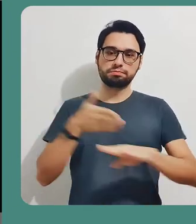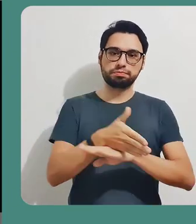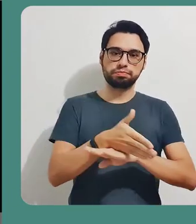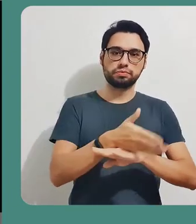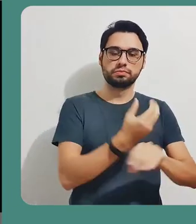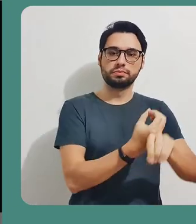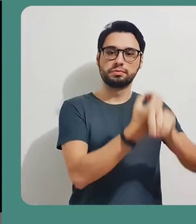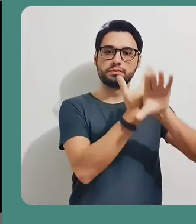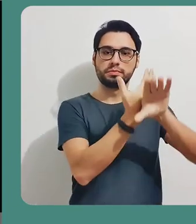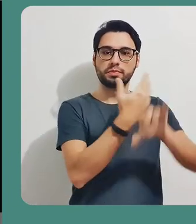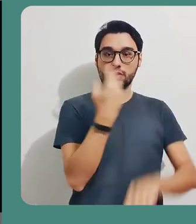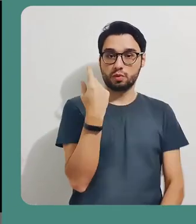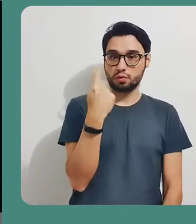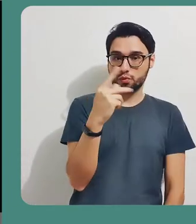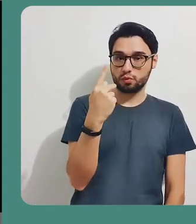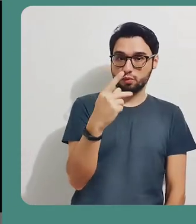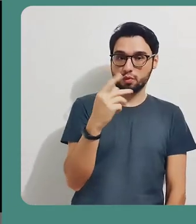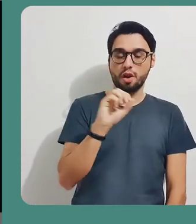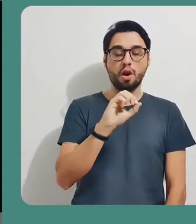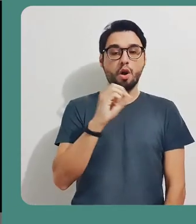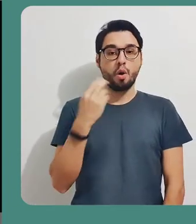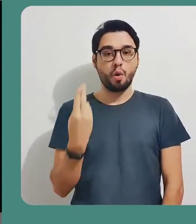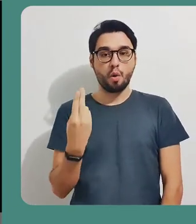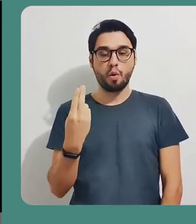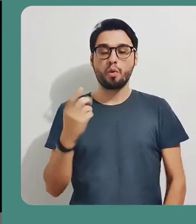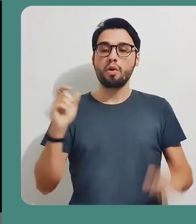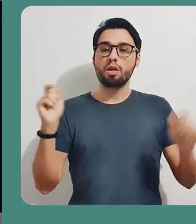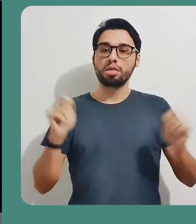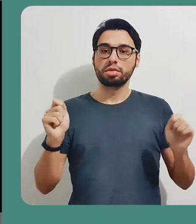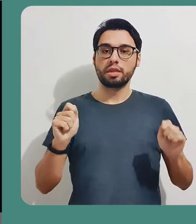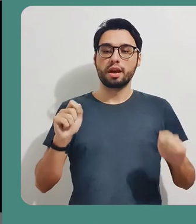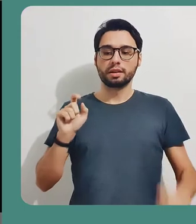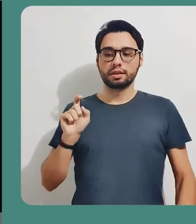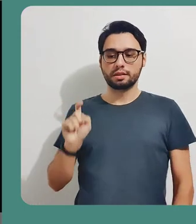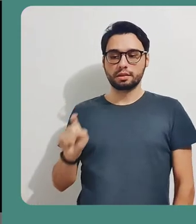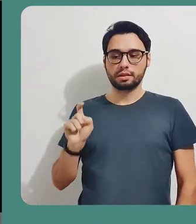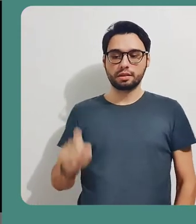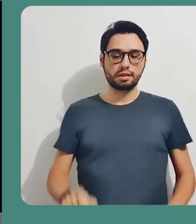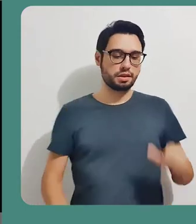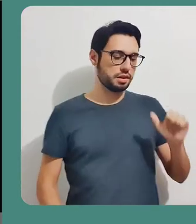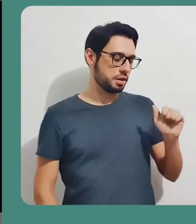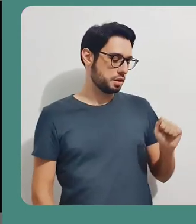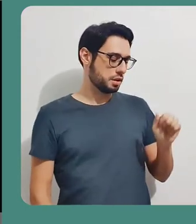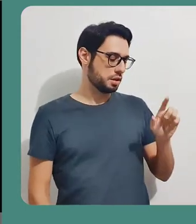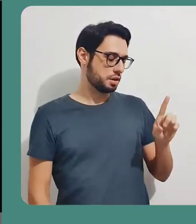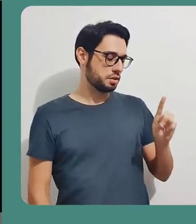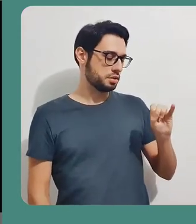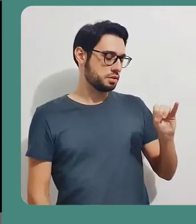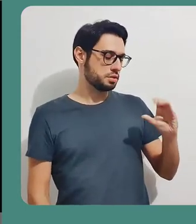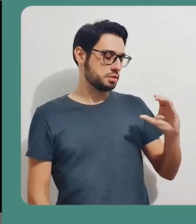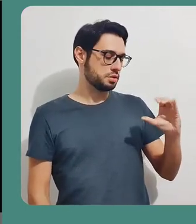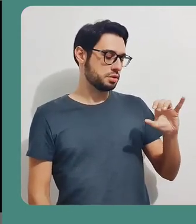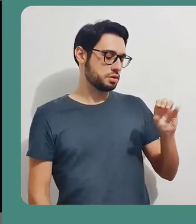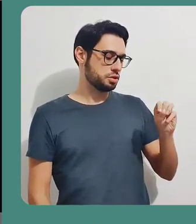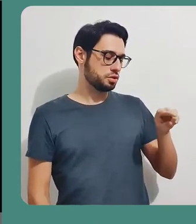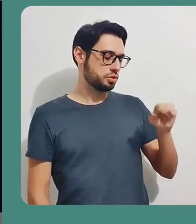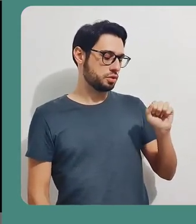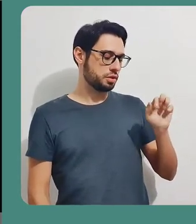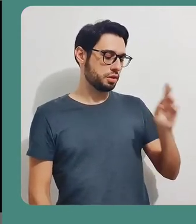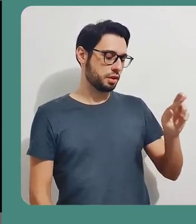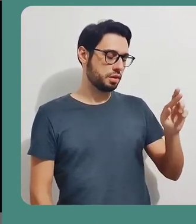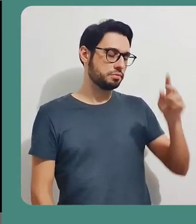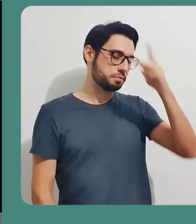que tem acesso a este link conseguirá entrar diretamente nesta web conferência. Ou, aqui nesta opção de